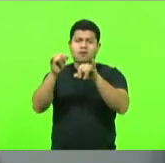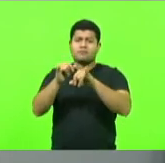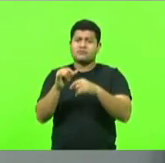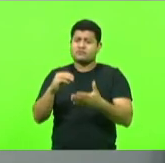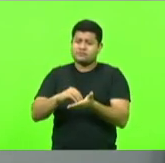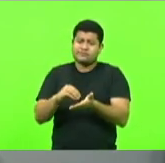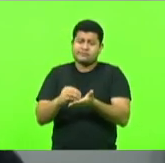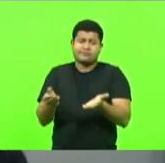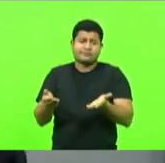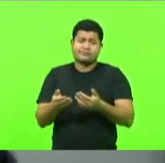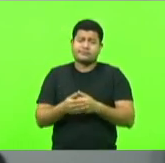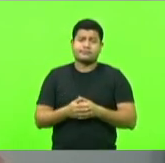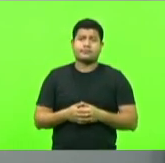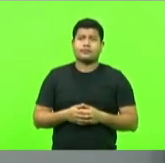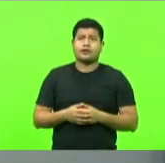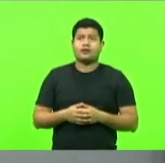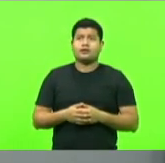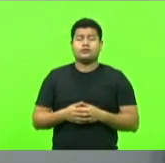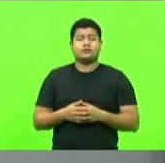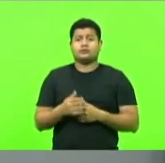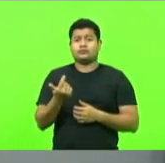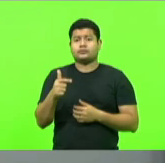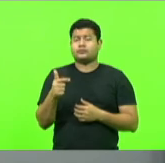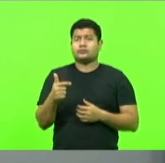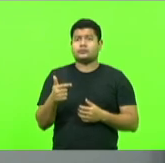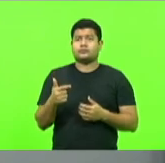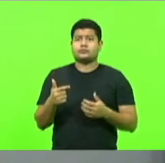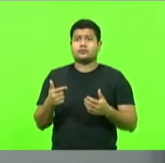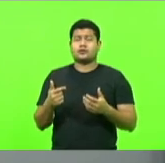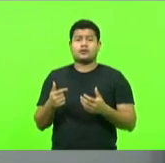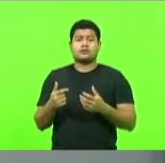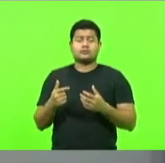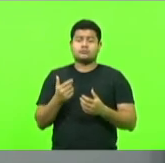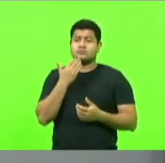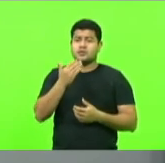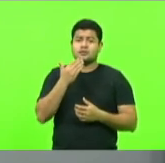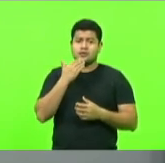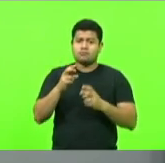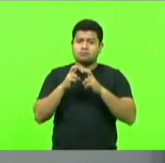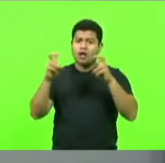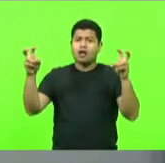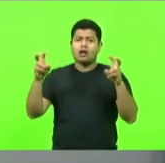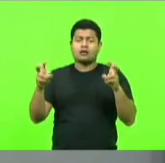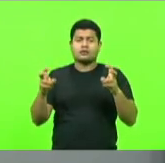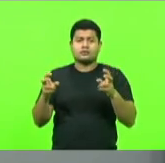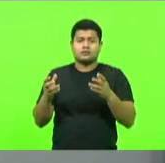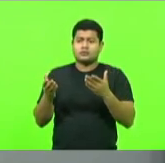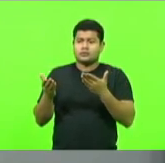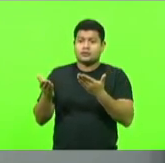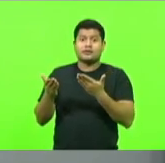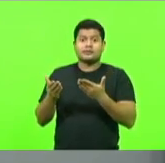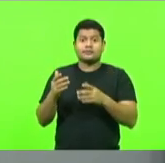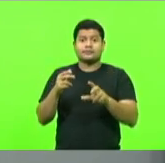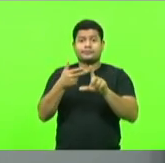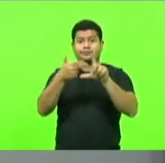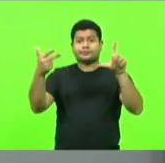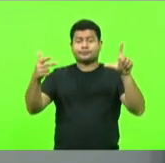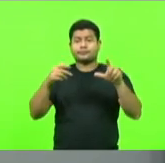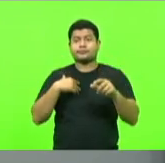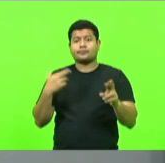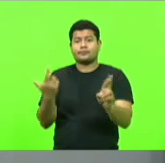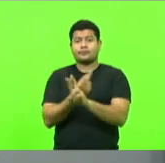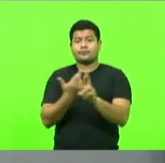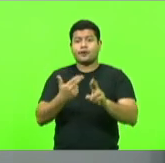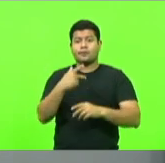No sentido que não tem tanta clamor, creio que pela mídia, em relação, por exemplo, uma